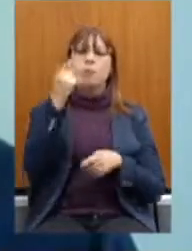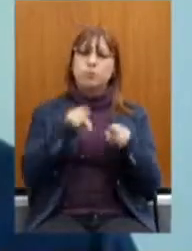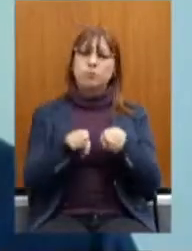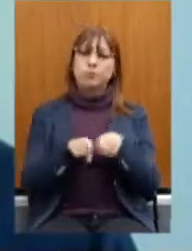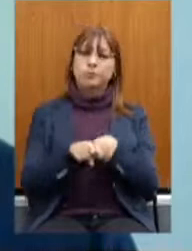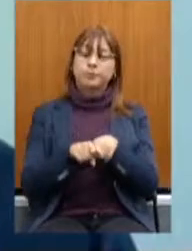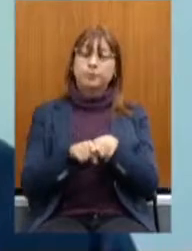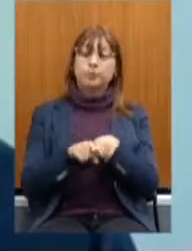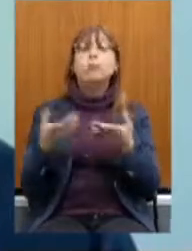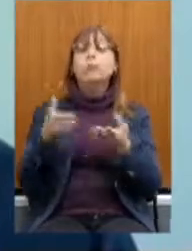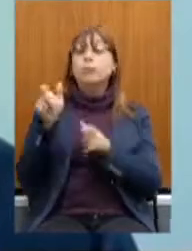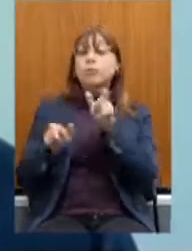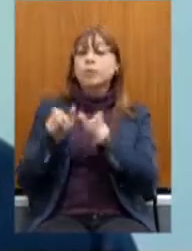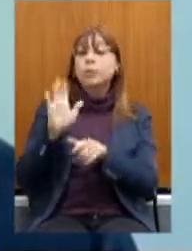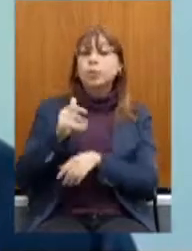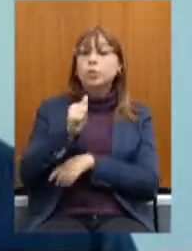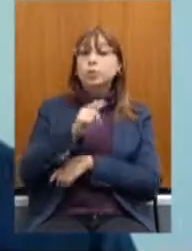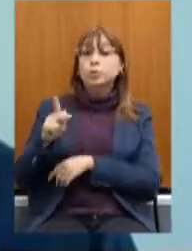Para